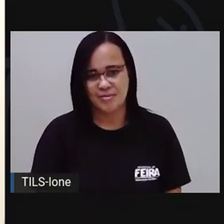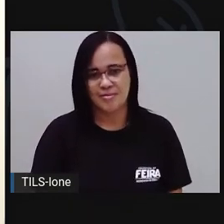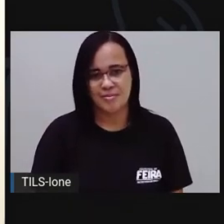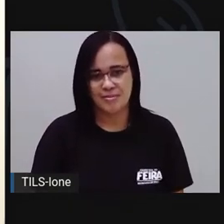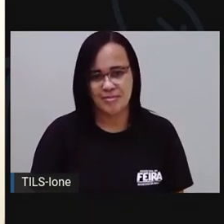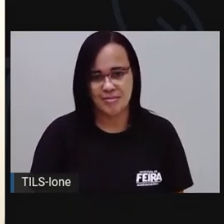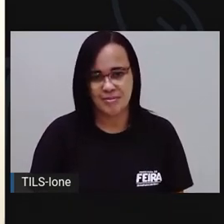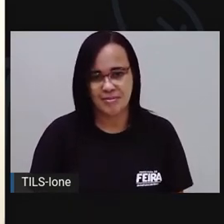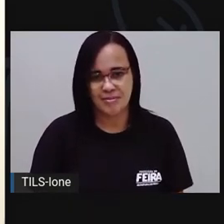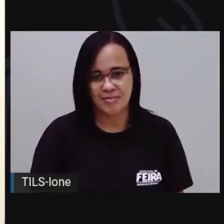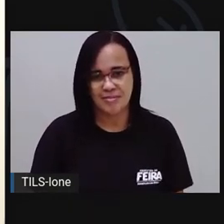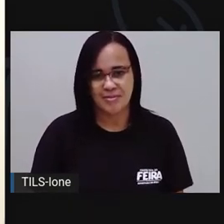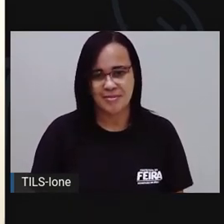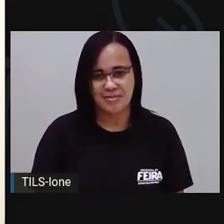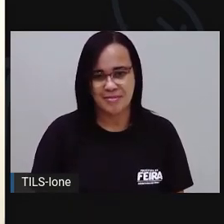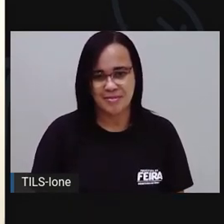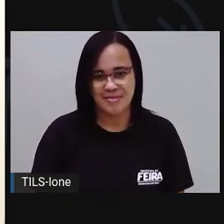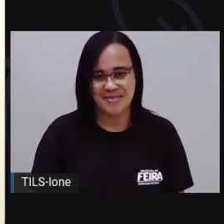Tá bom, produção?